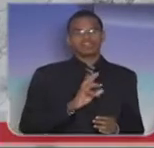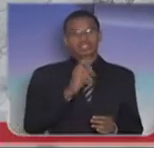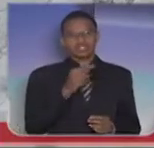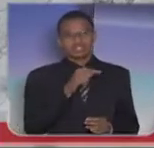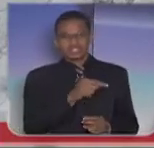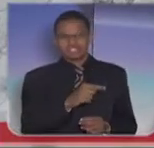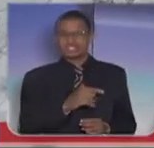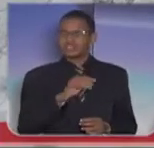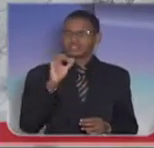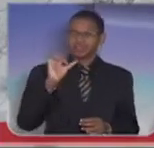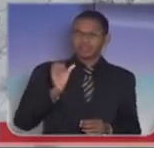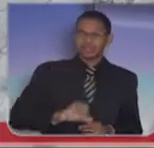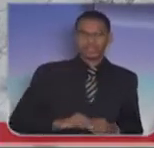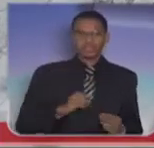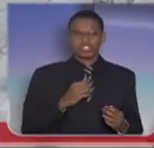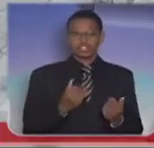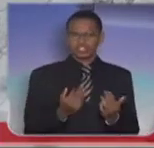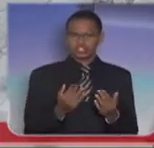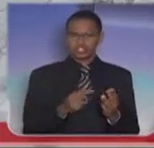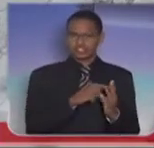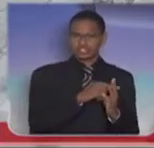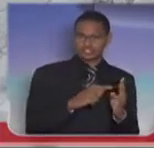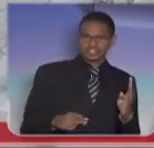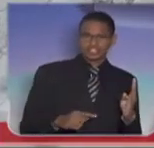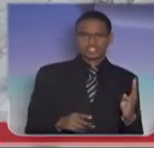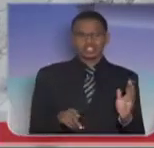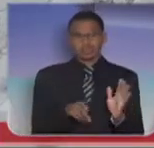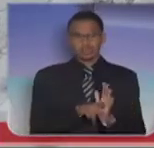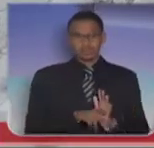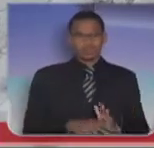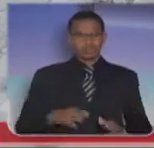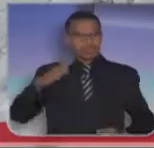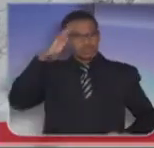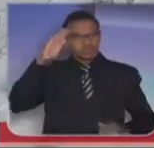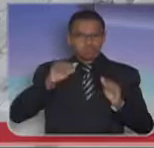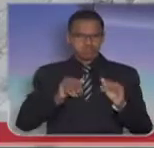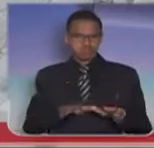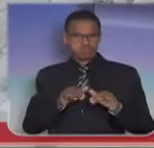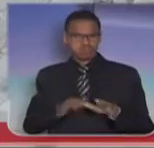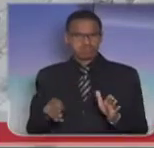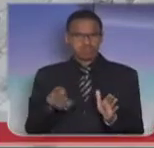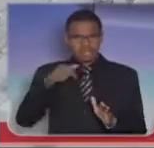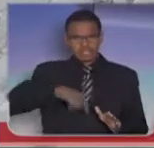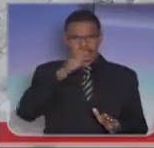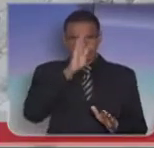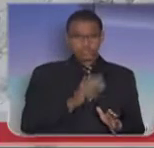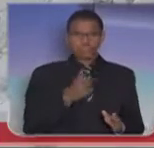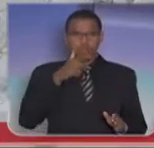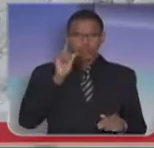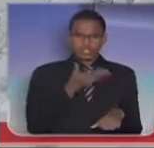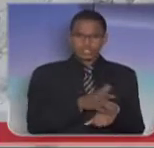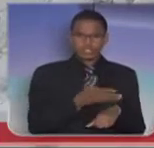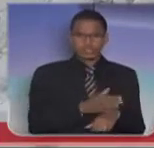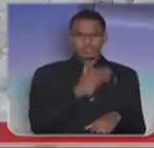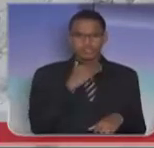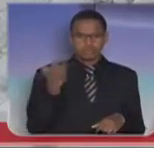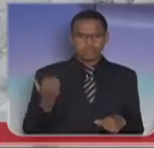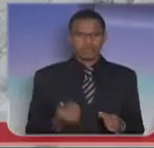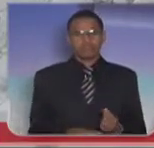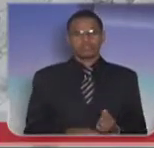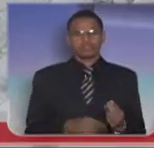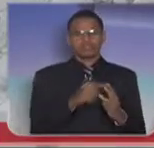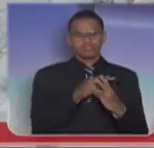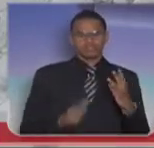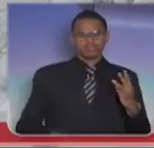a grande fatalidade, é que três jovens soldados do Exército Brasileiro ontem perderam a vida no treinamento. São esses jovens.